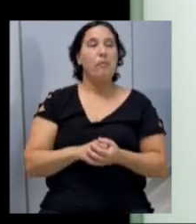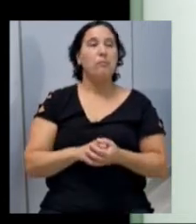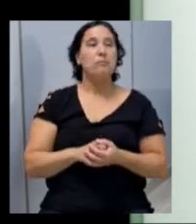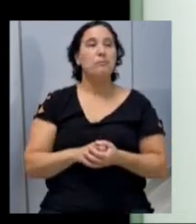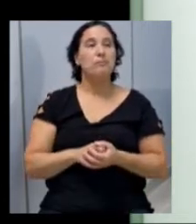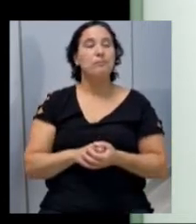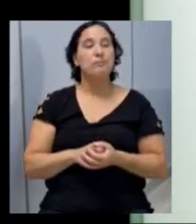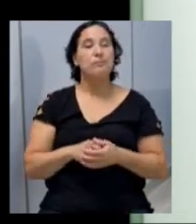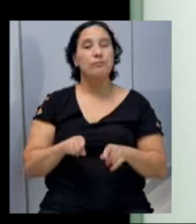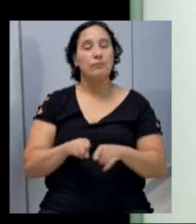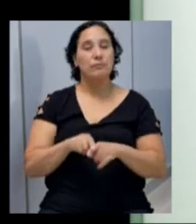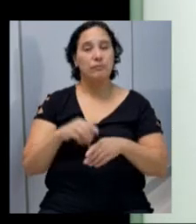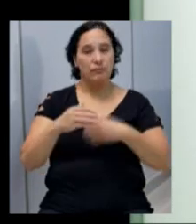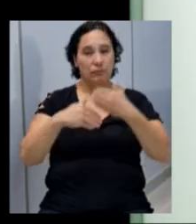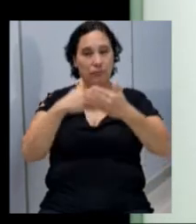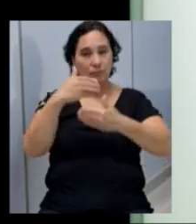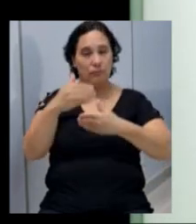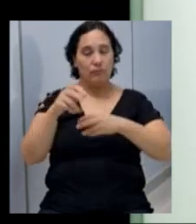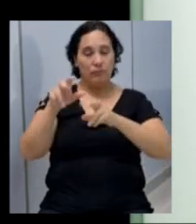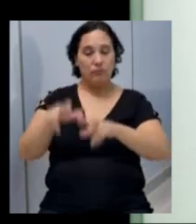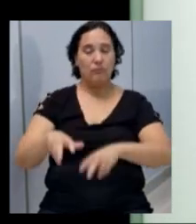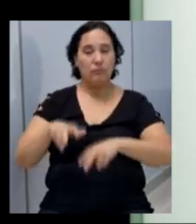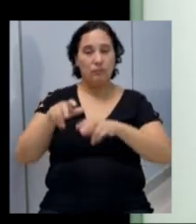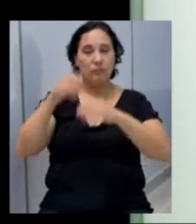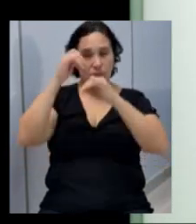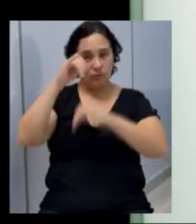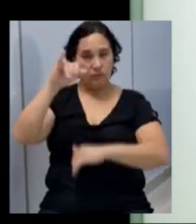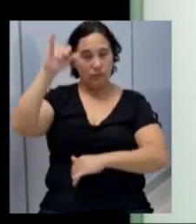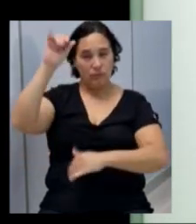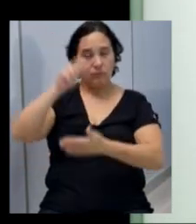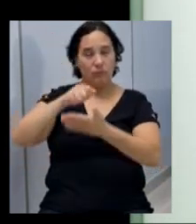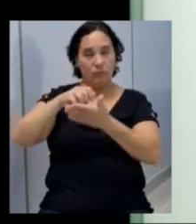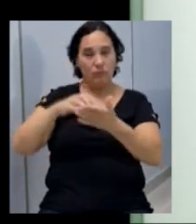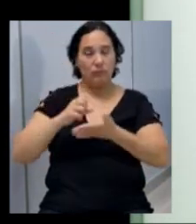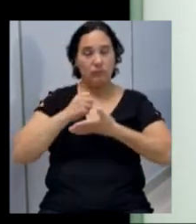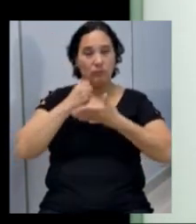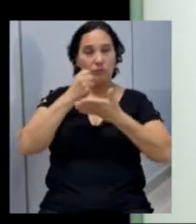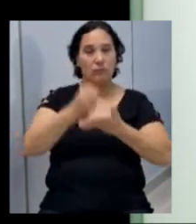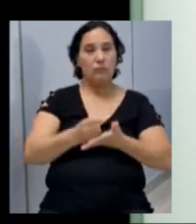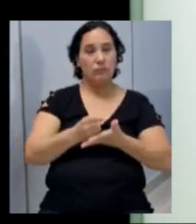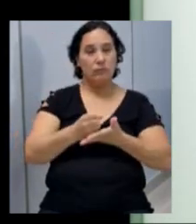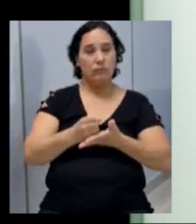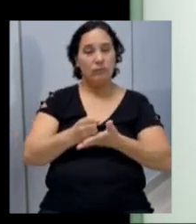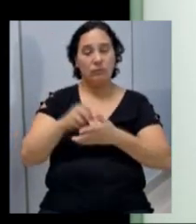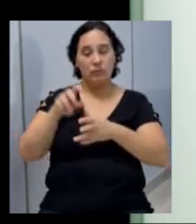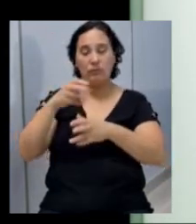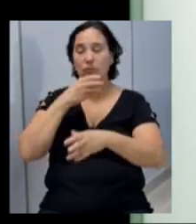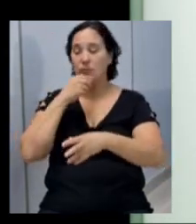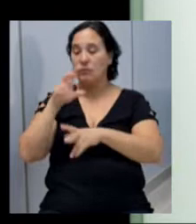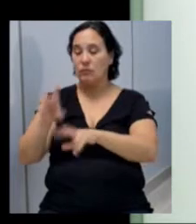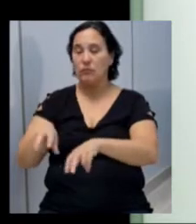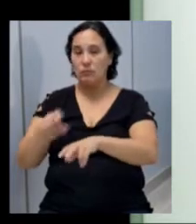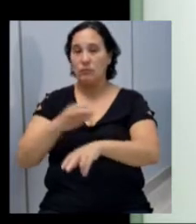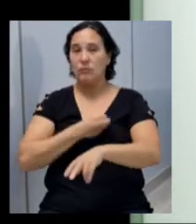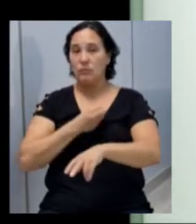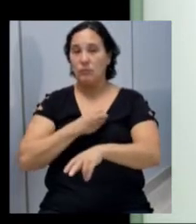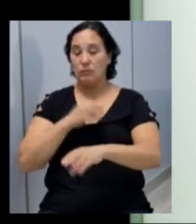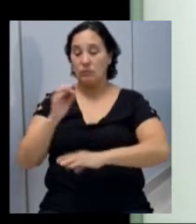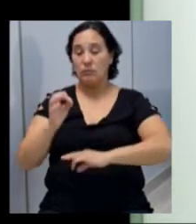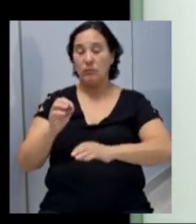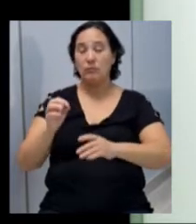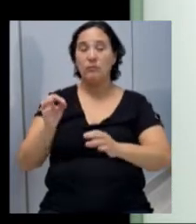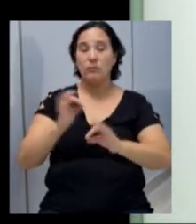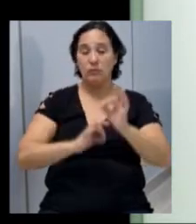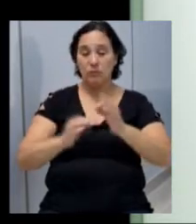O Fundo Municipal de Desenvolvimento Agropecuário, atividades de apoio ao homem do campo, manutenção também dos programas que já